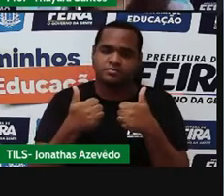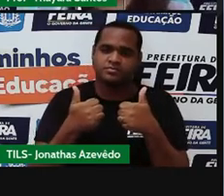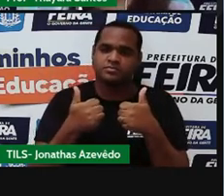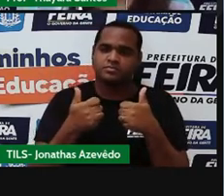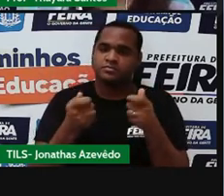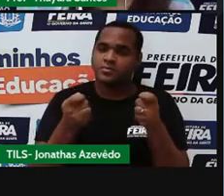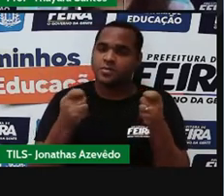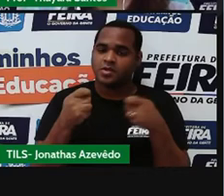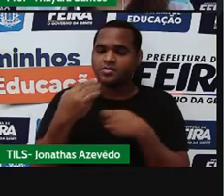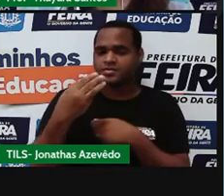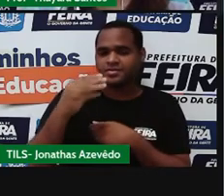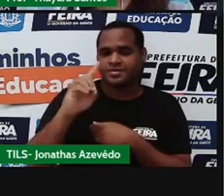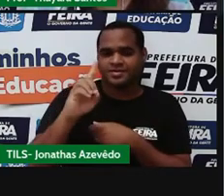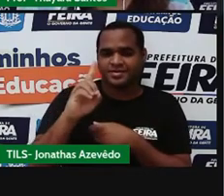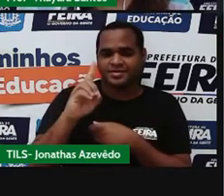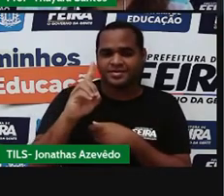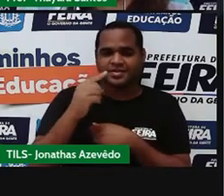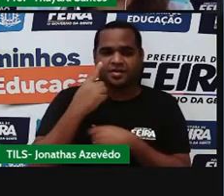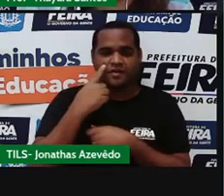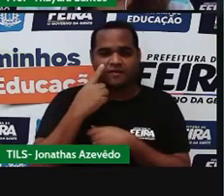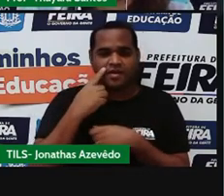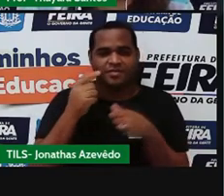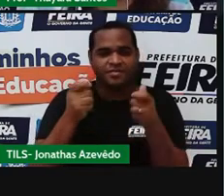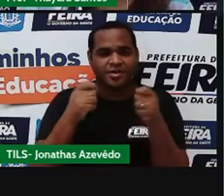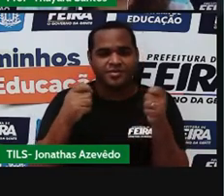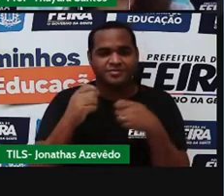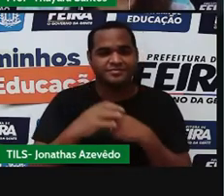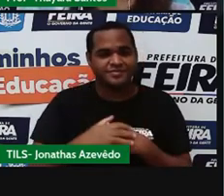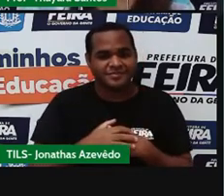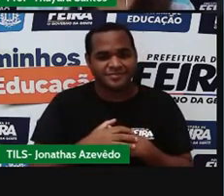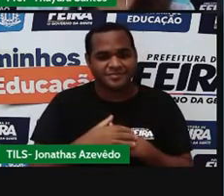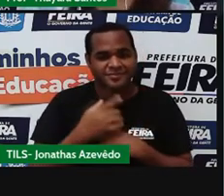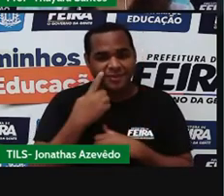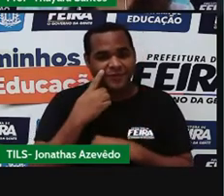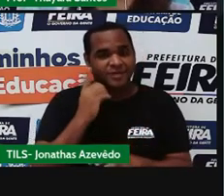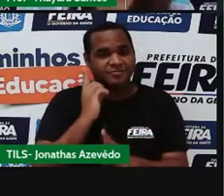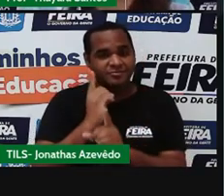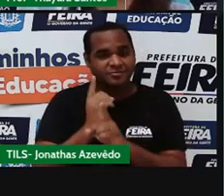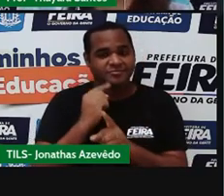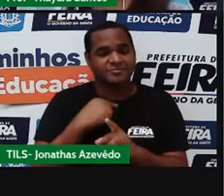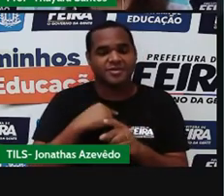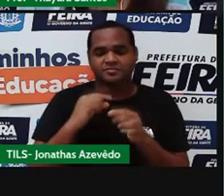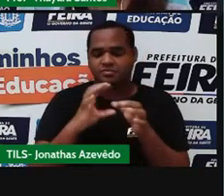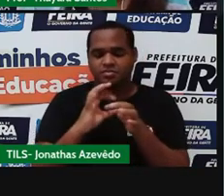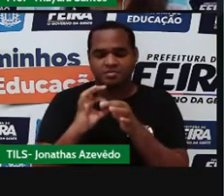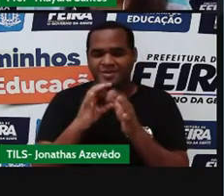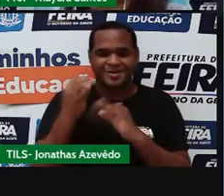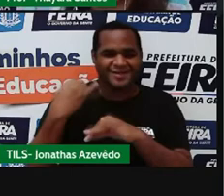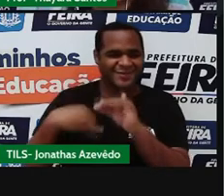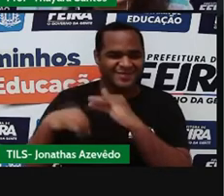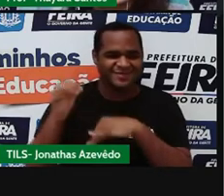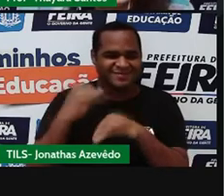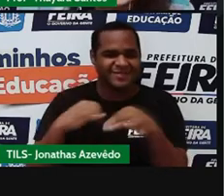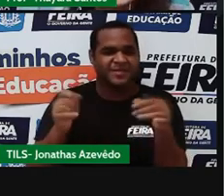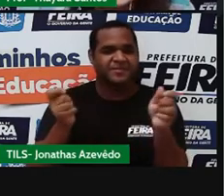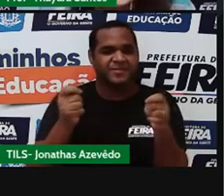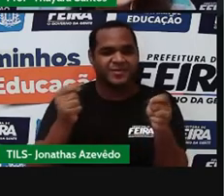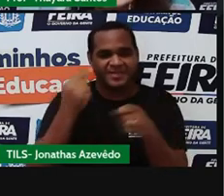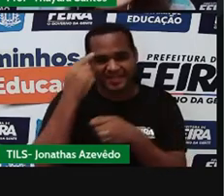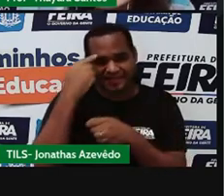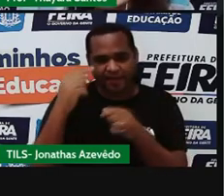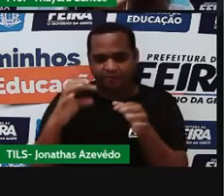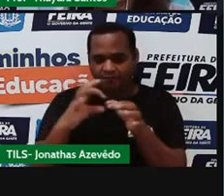3D. É só clicar aqui onde tem 3D. Aí eu consigo ver ela. Dá para ver as ligações químicas, ó. Que são essas